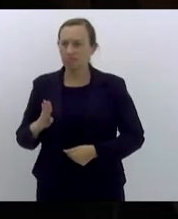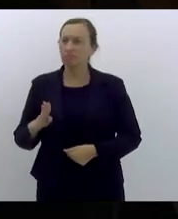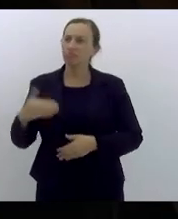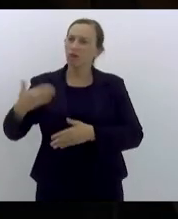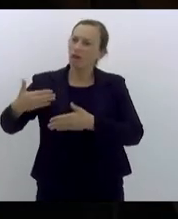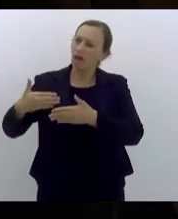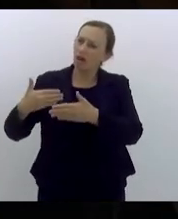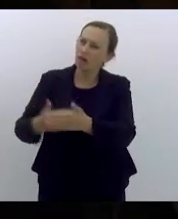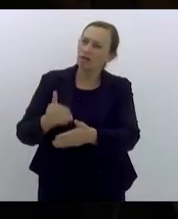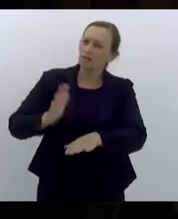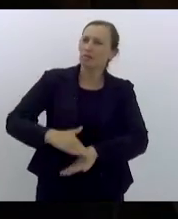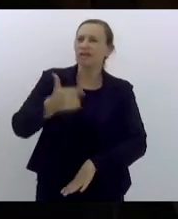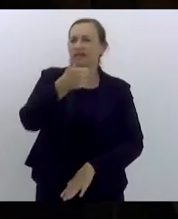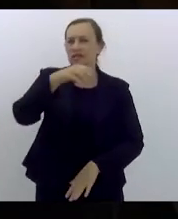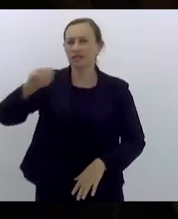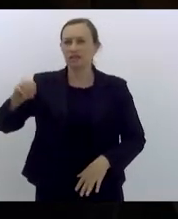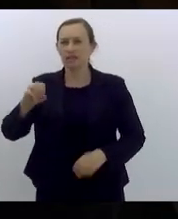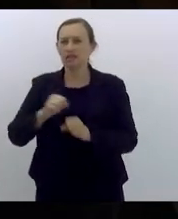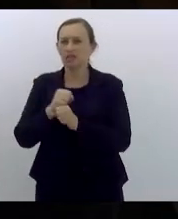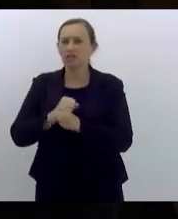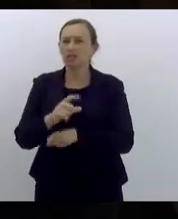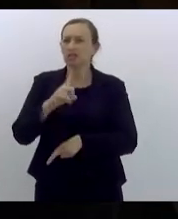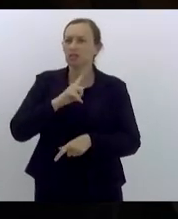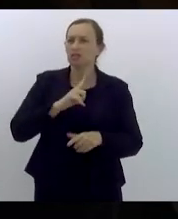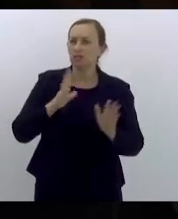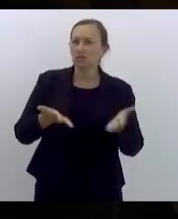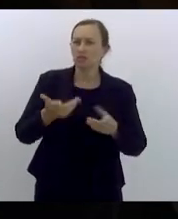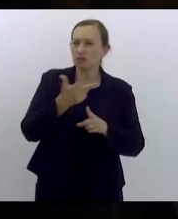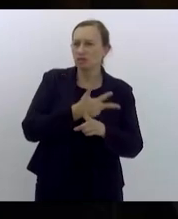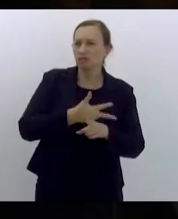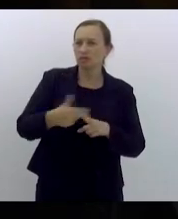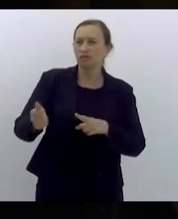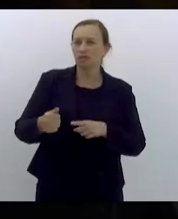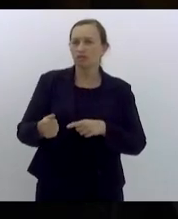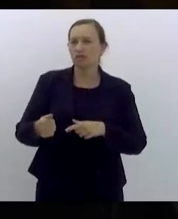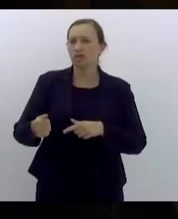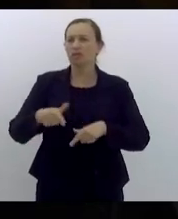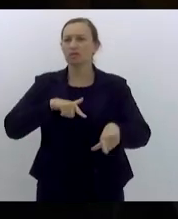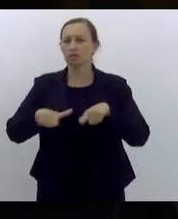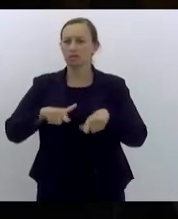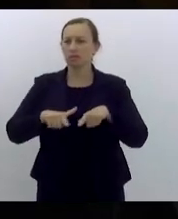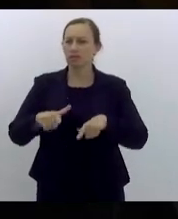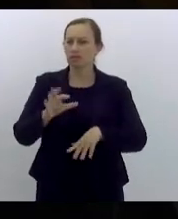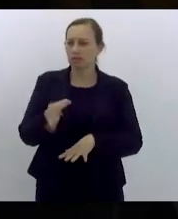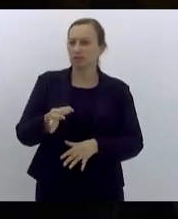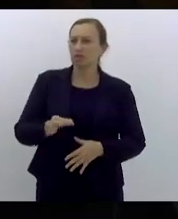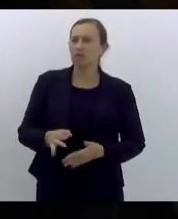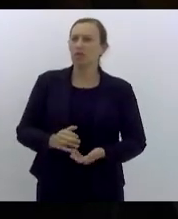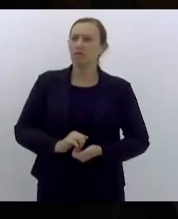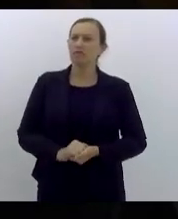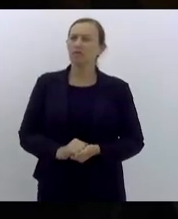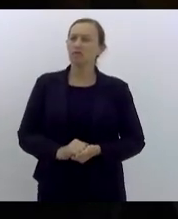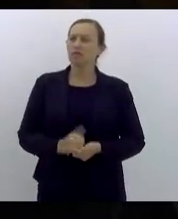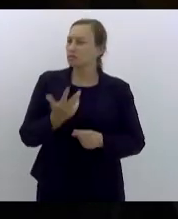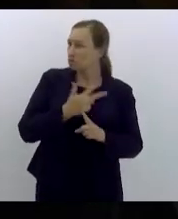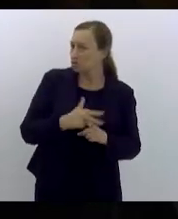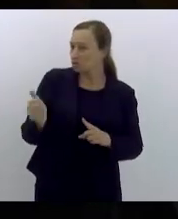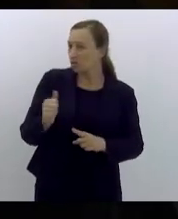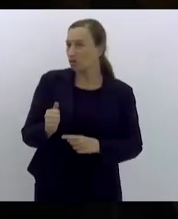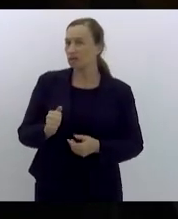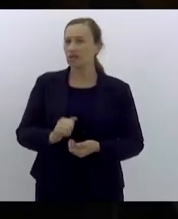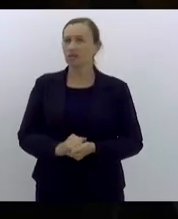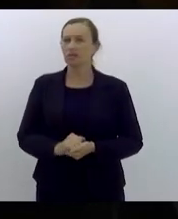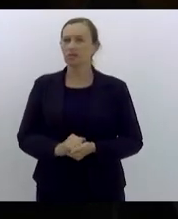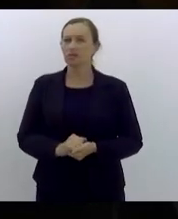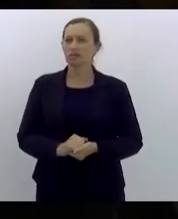mais de 100 anos para que hoje nós tivéssemos conquistas trabalhistas garantidas conquistas essas que são